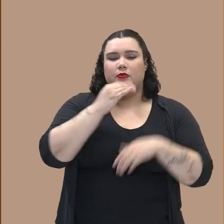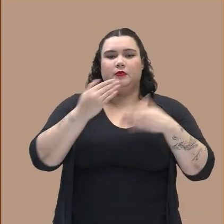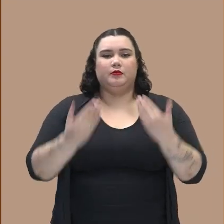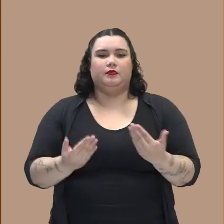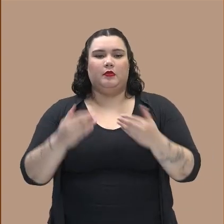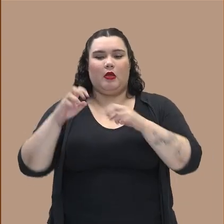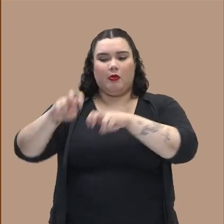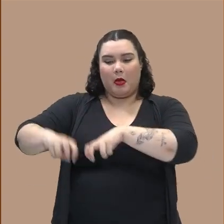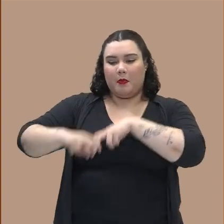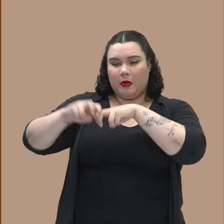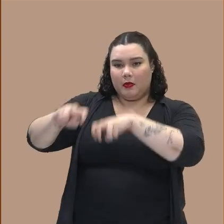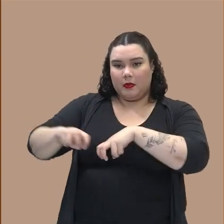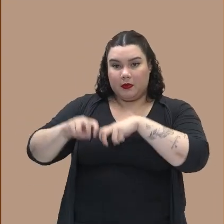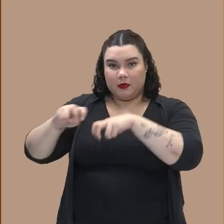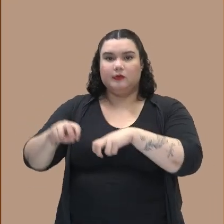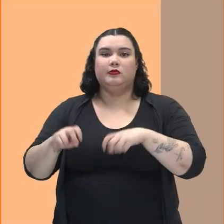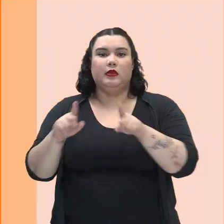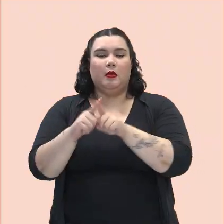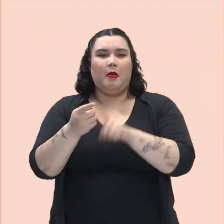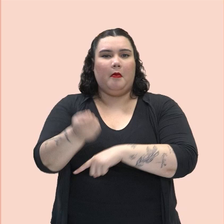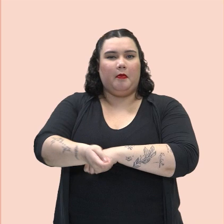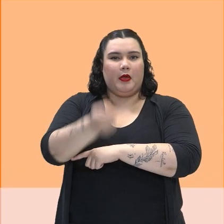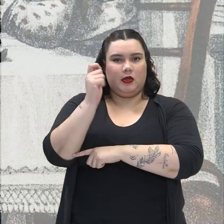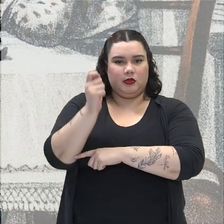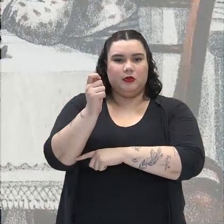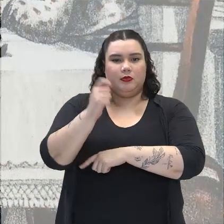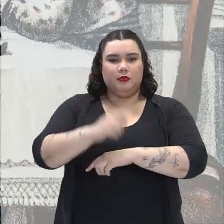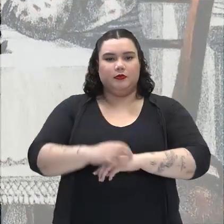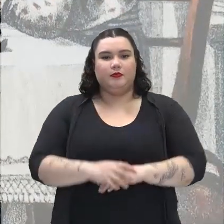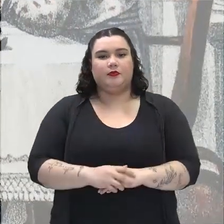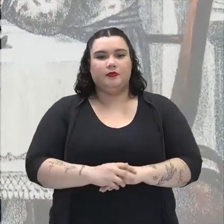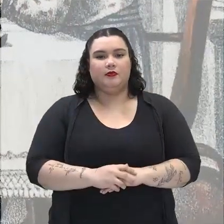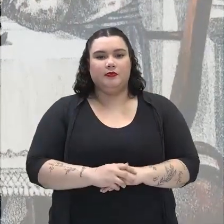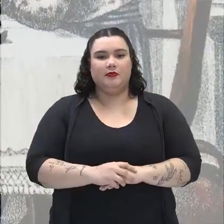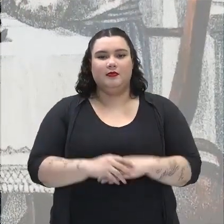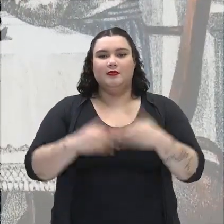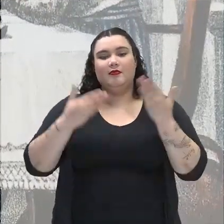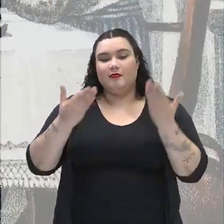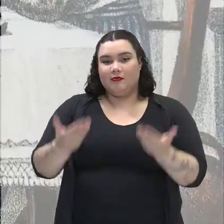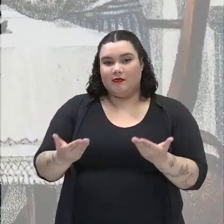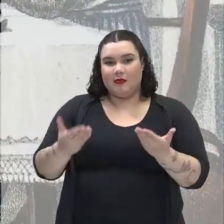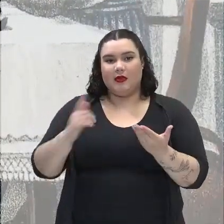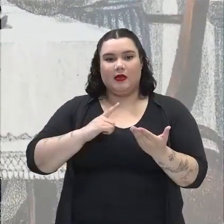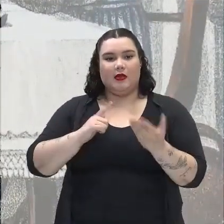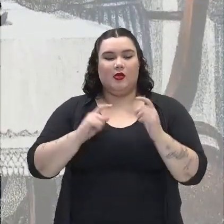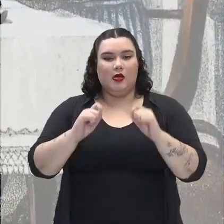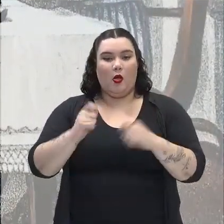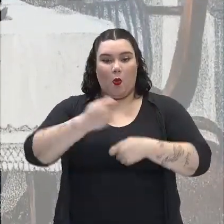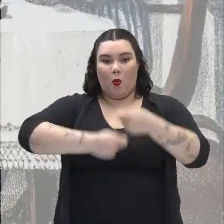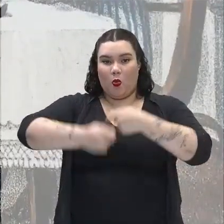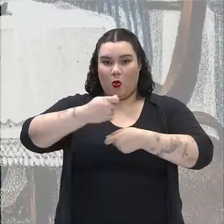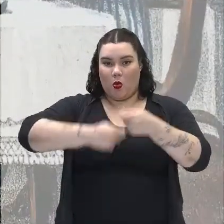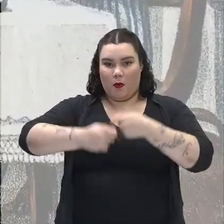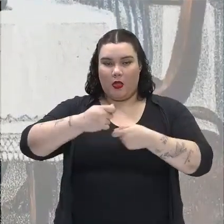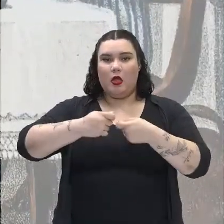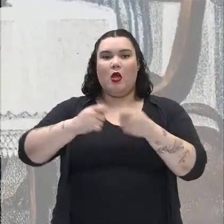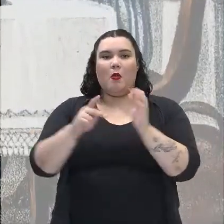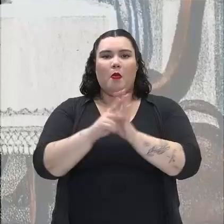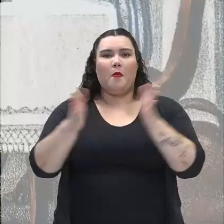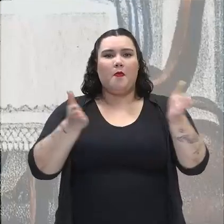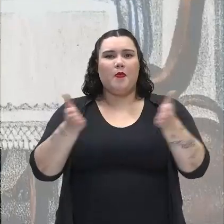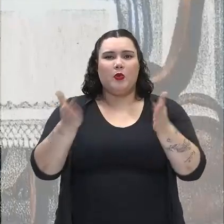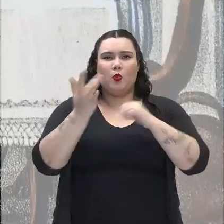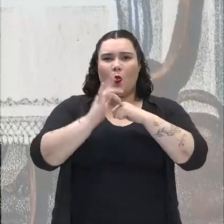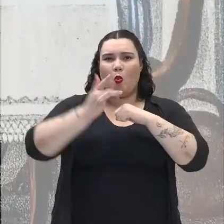pecuária e também a agricultura, tá, gente? Posteriormente, com o advento da chamada economia mineradora no